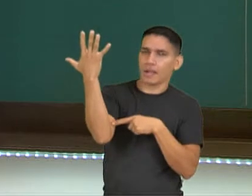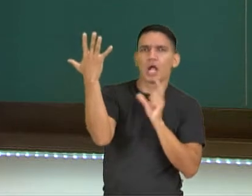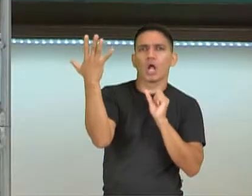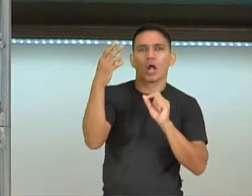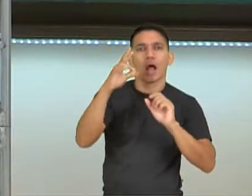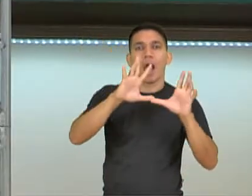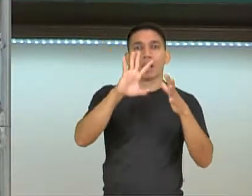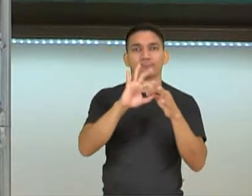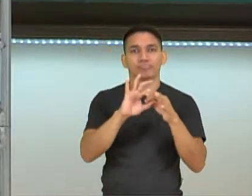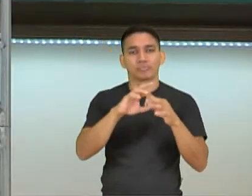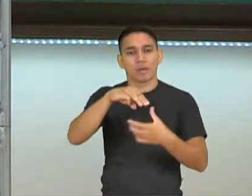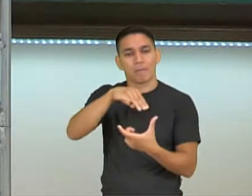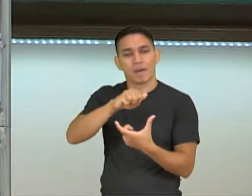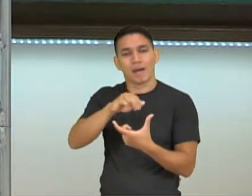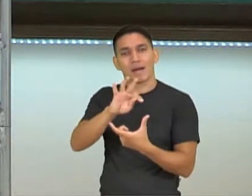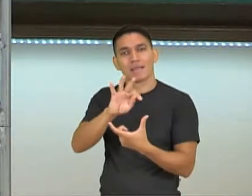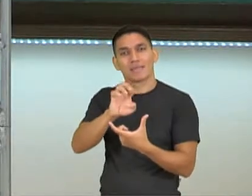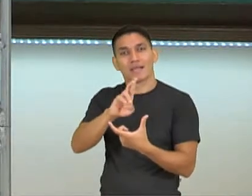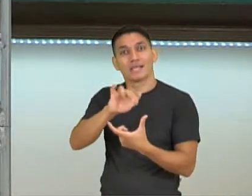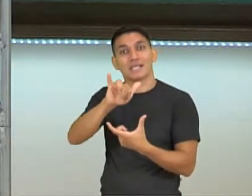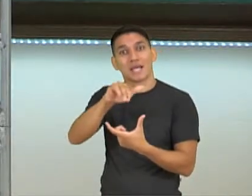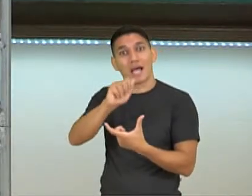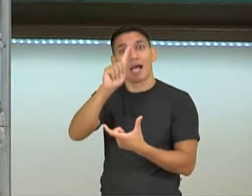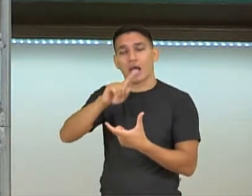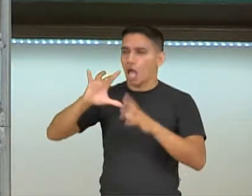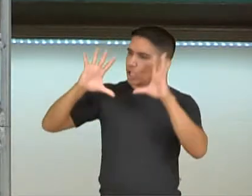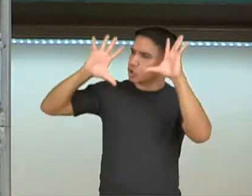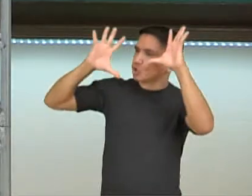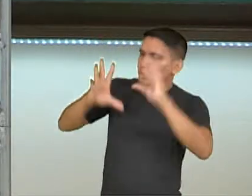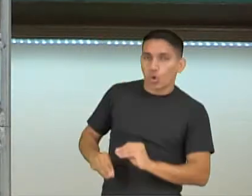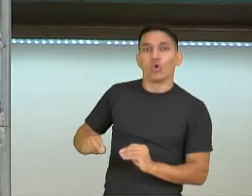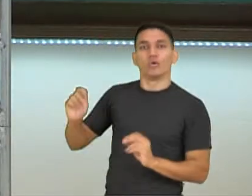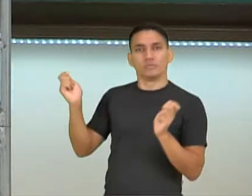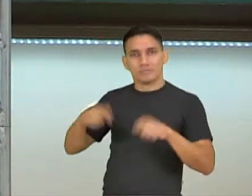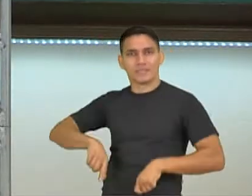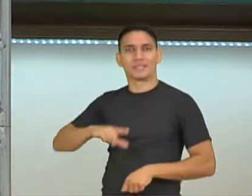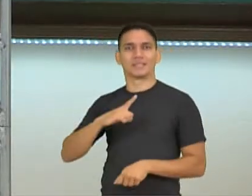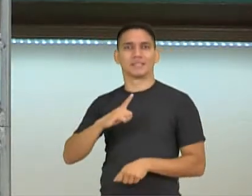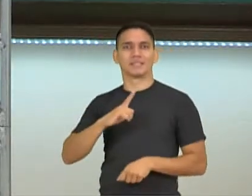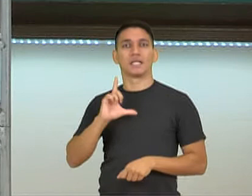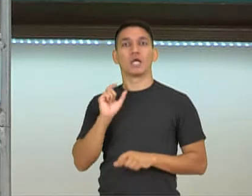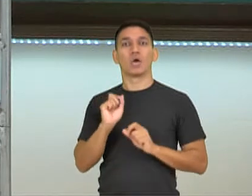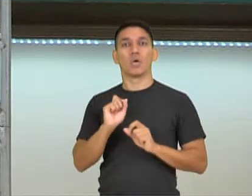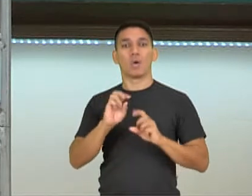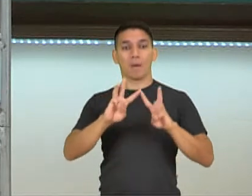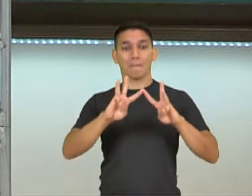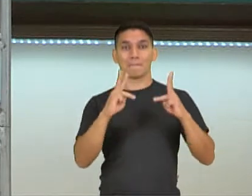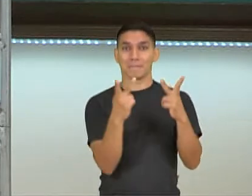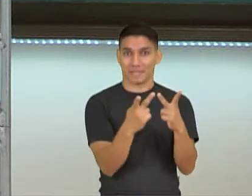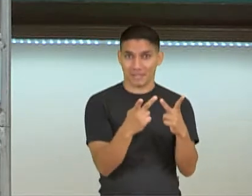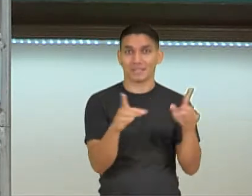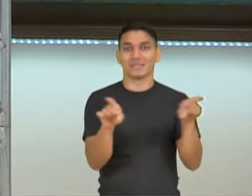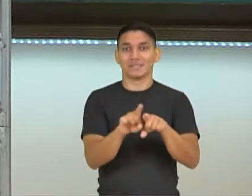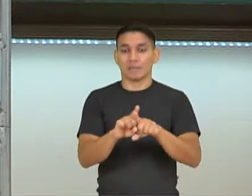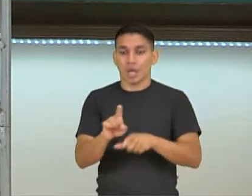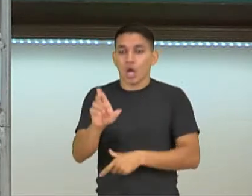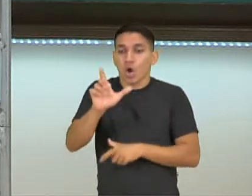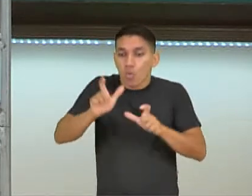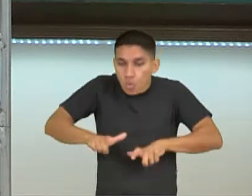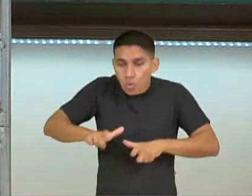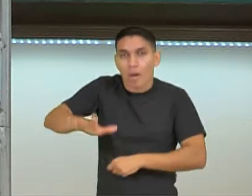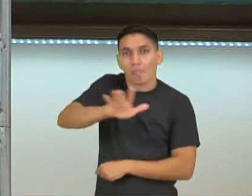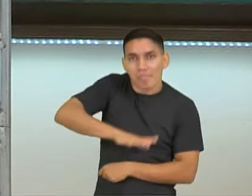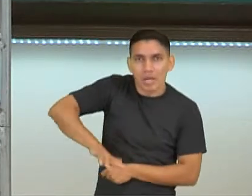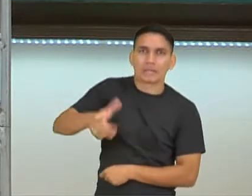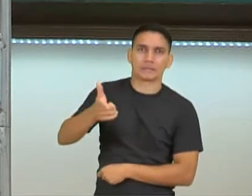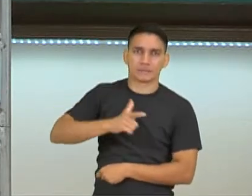matéria, eu posso defini-la como sendo tudo aquilo que possui massa e ocupa lugar no espaço, tá certo? Além disso, a gente